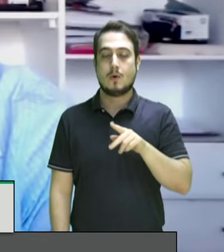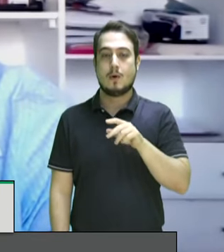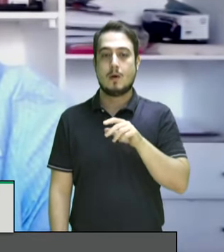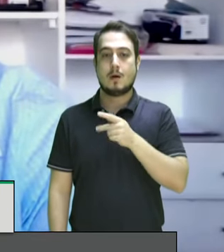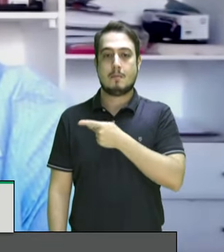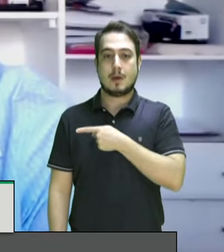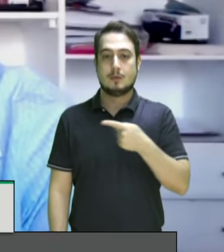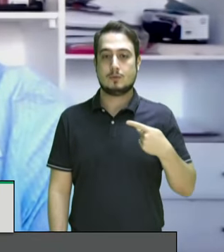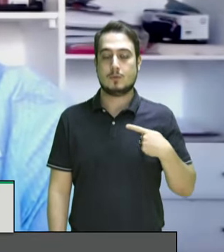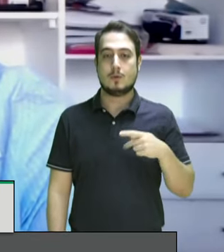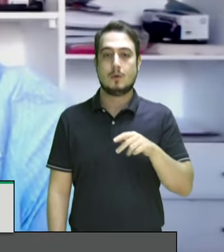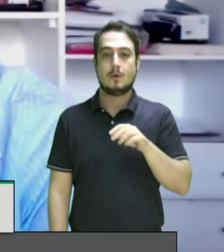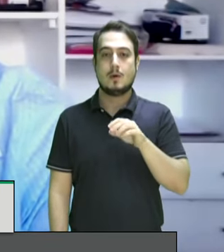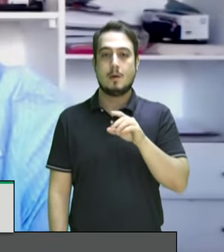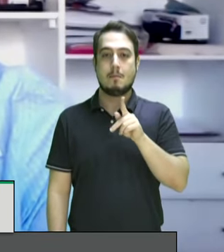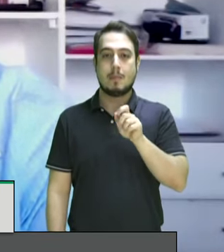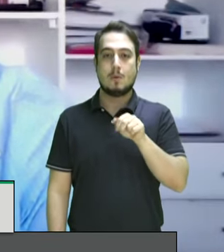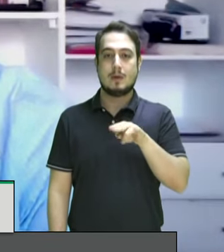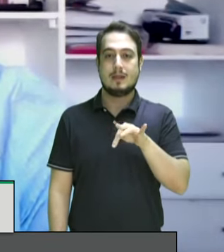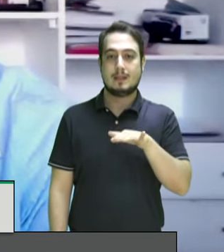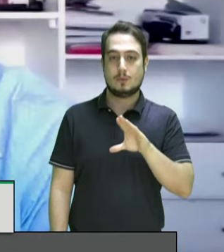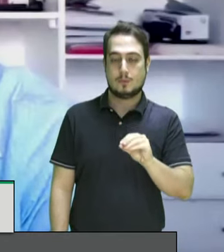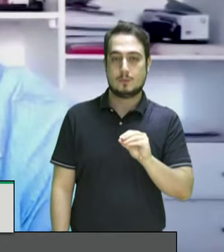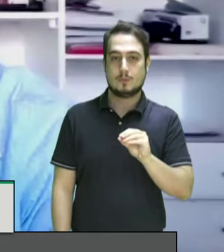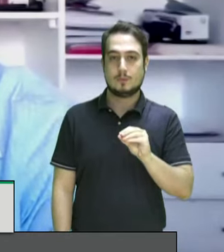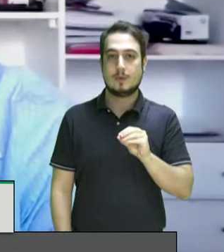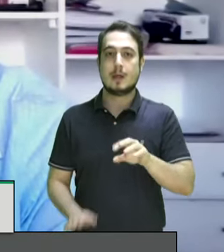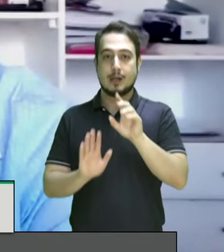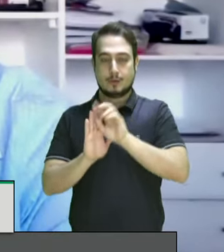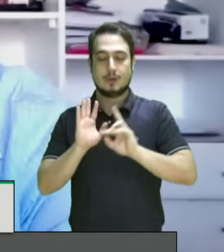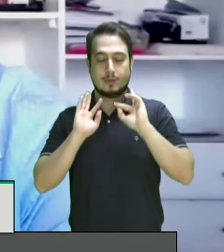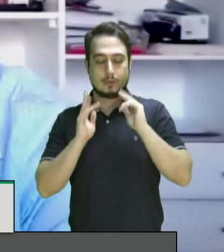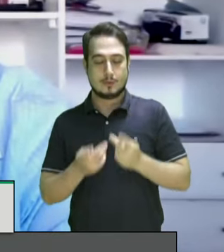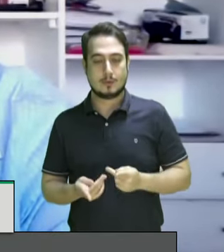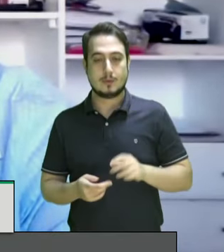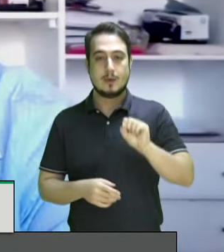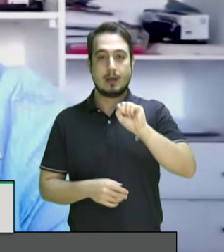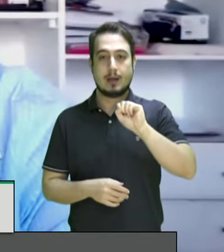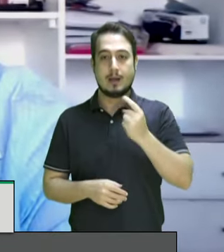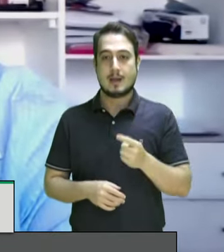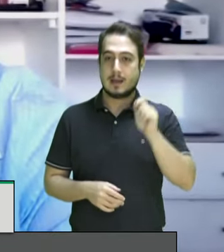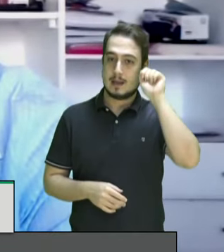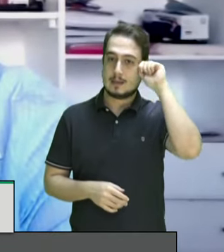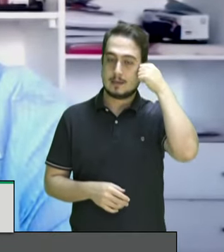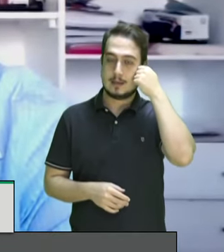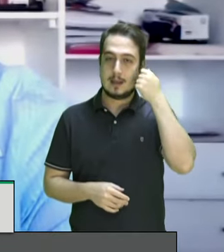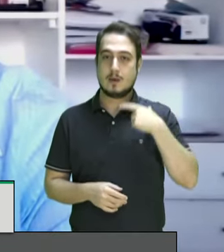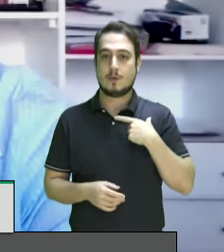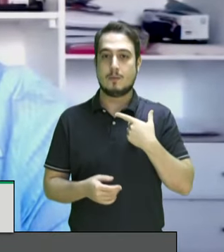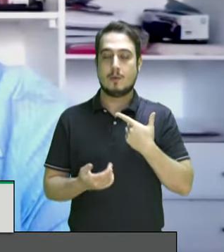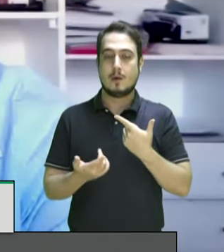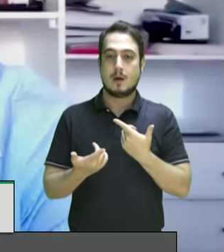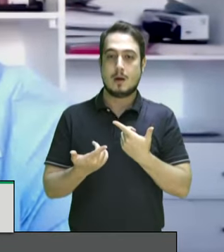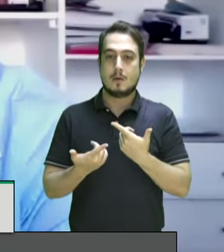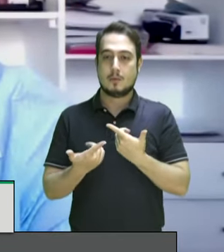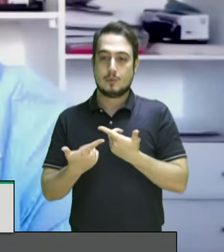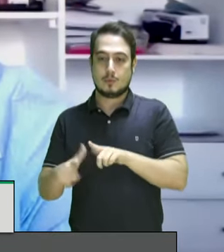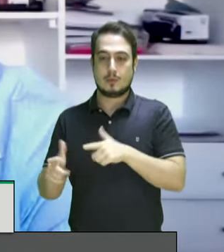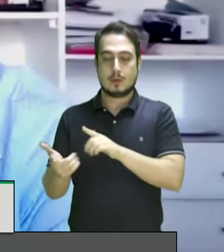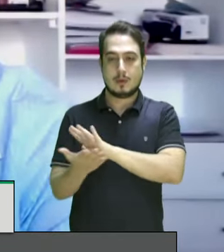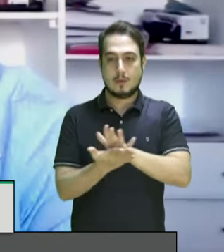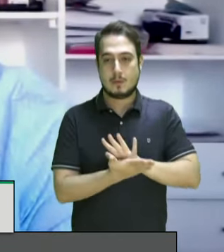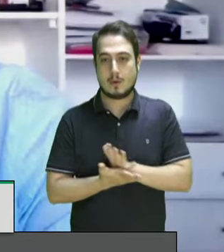consultor independente da ONU em questões de direitos humanos e ex-membro do Comitê para a Eliminação da Discrinação